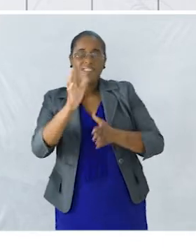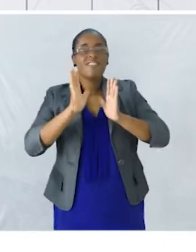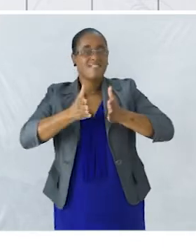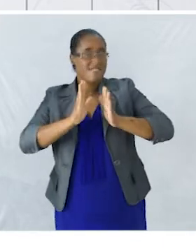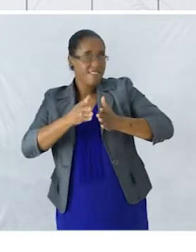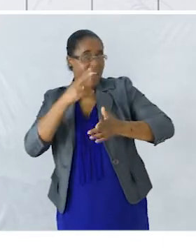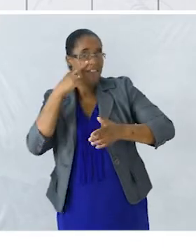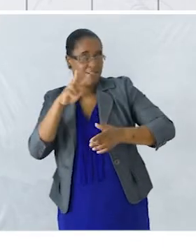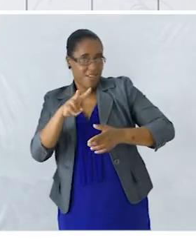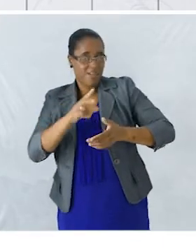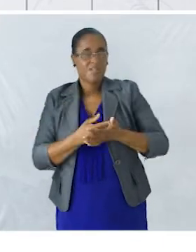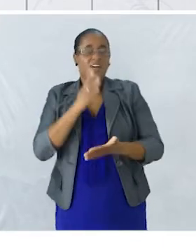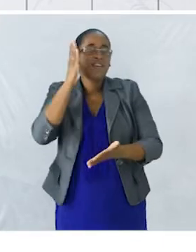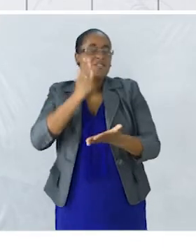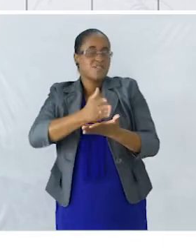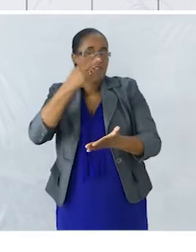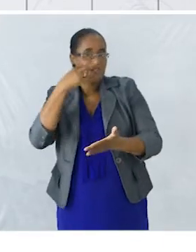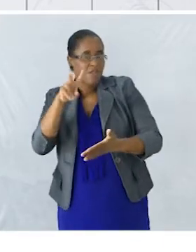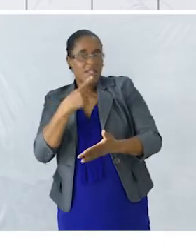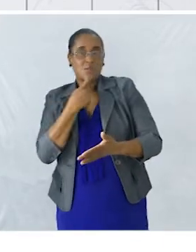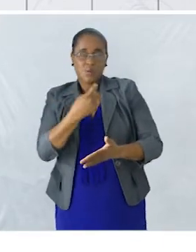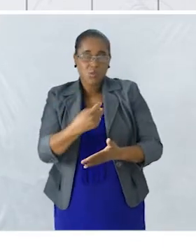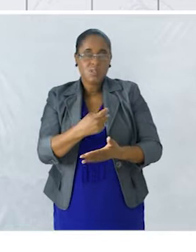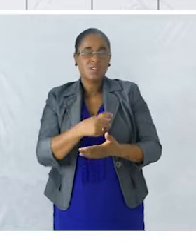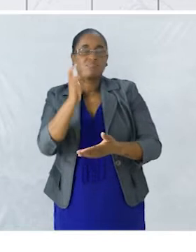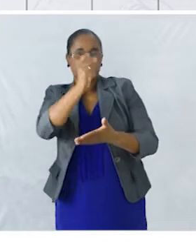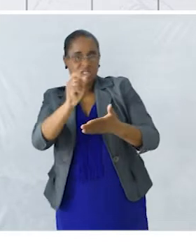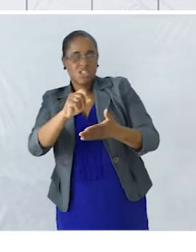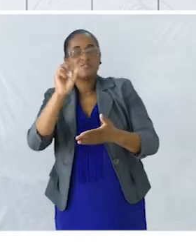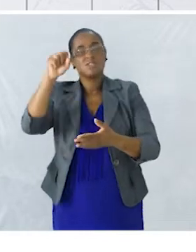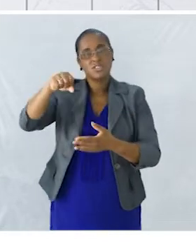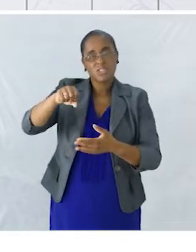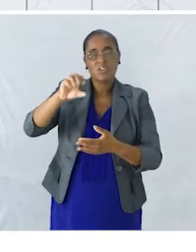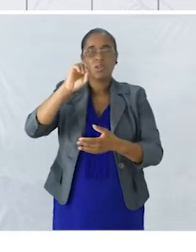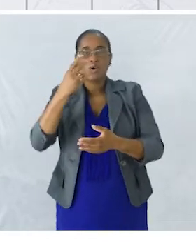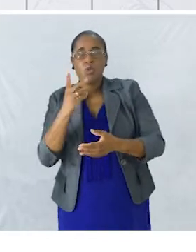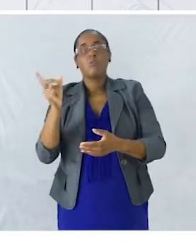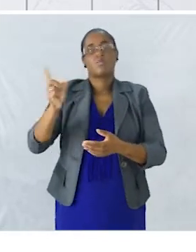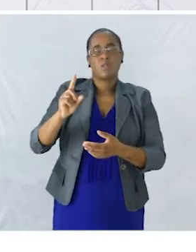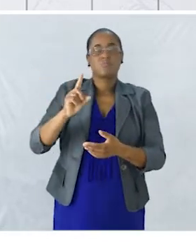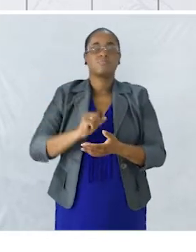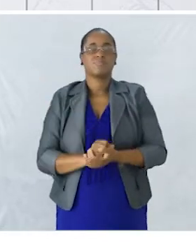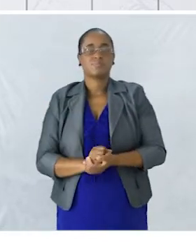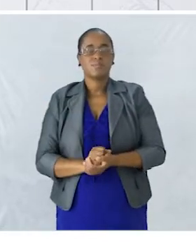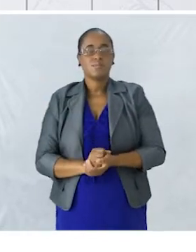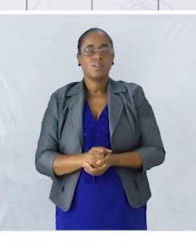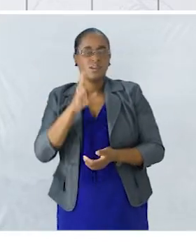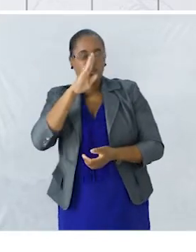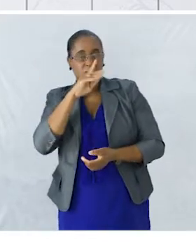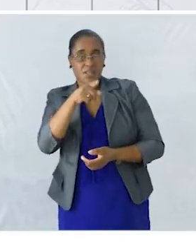É só Ver as perguntas Colocar sim ou não Se esses aspectos Não estão